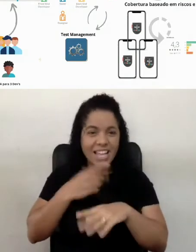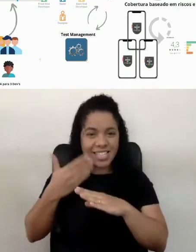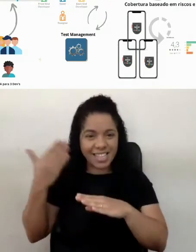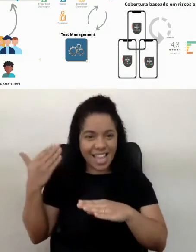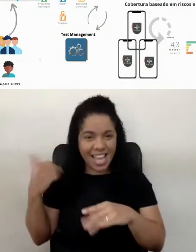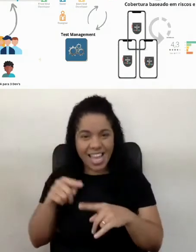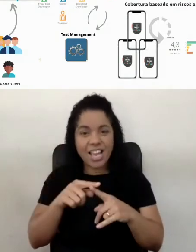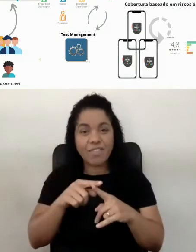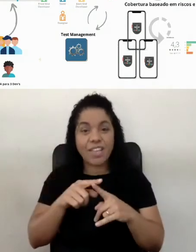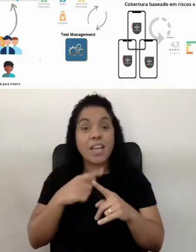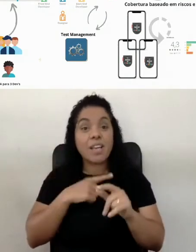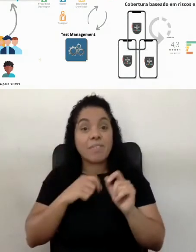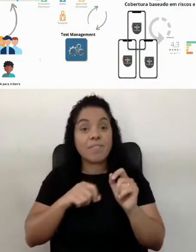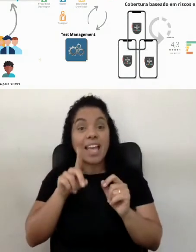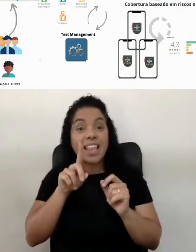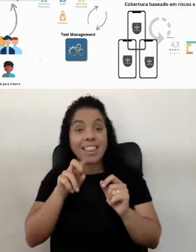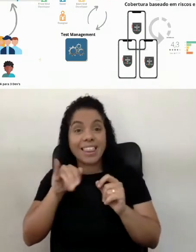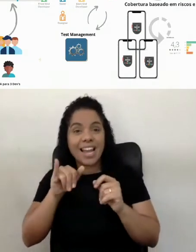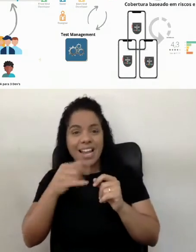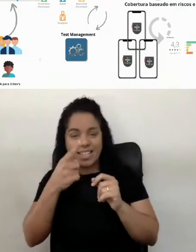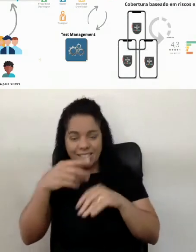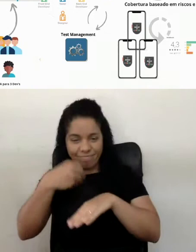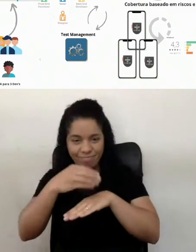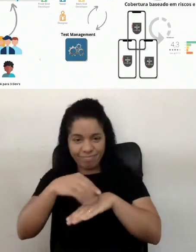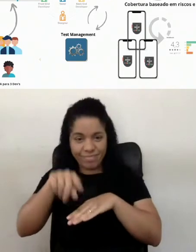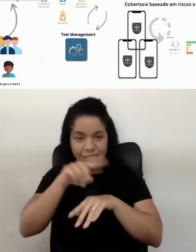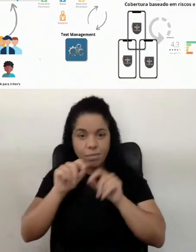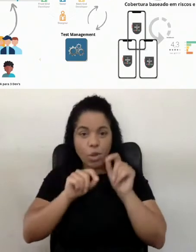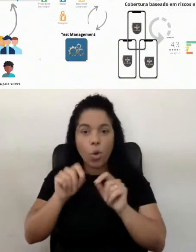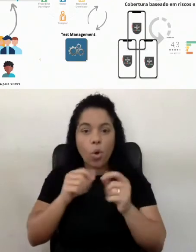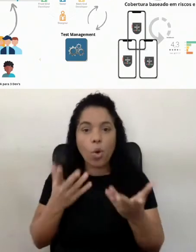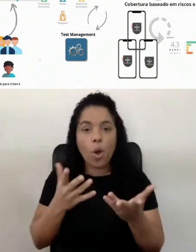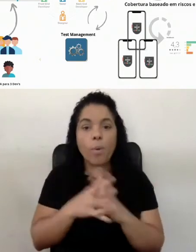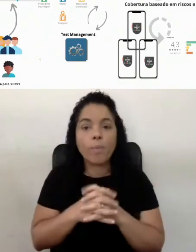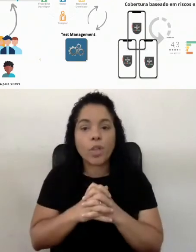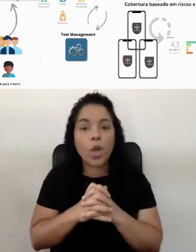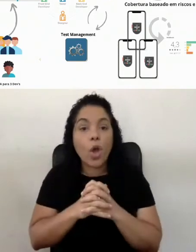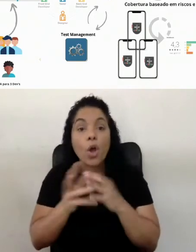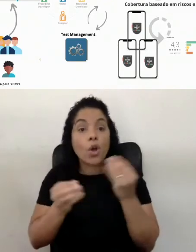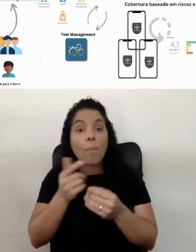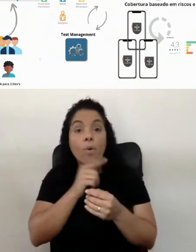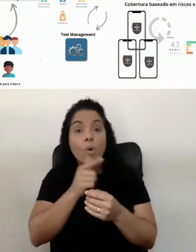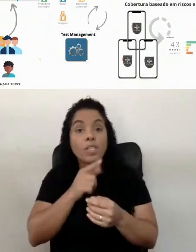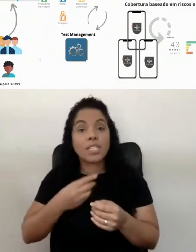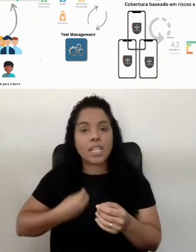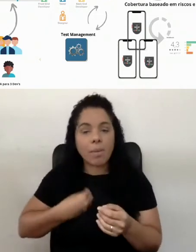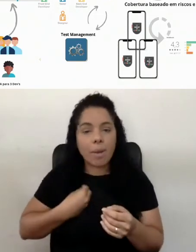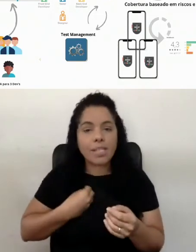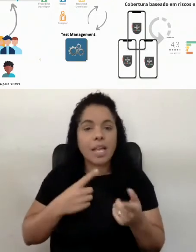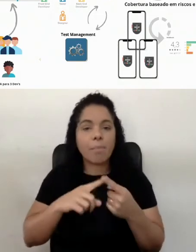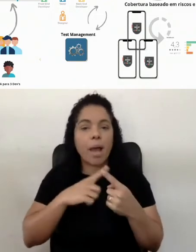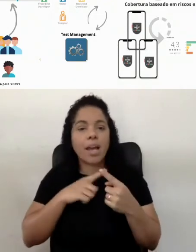aqui, né, antes da minha, na última palestra, sobre como eu consigo participar do Inception,